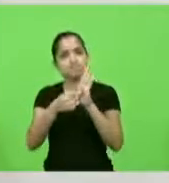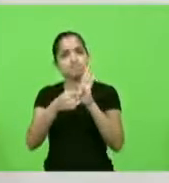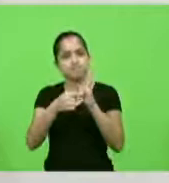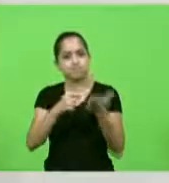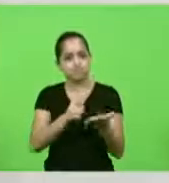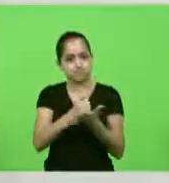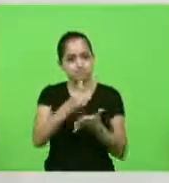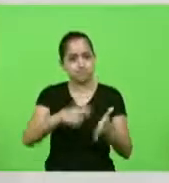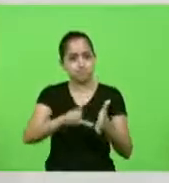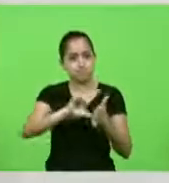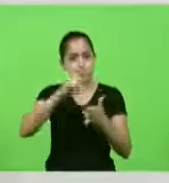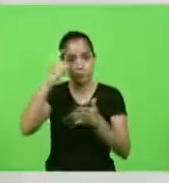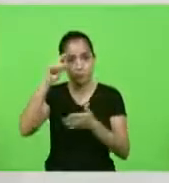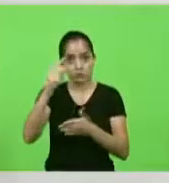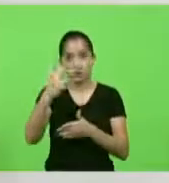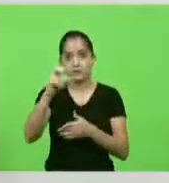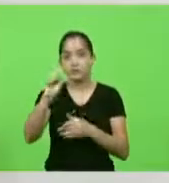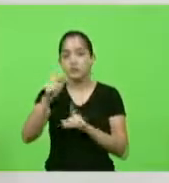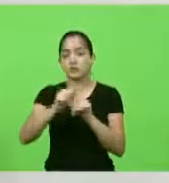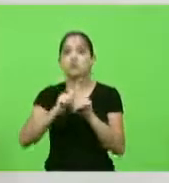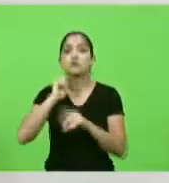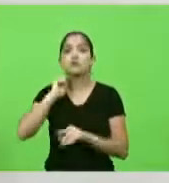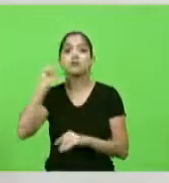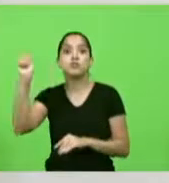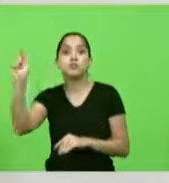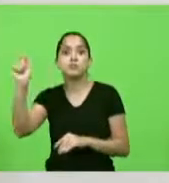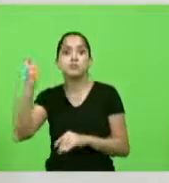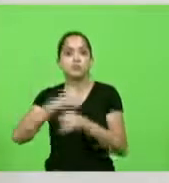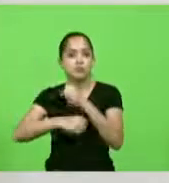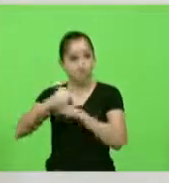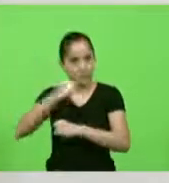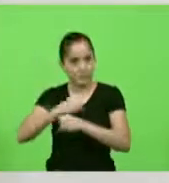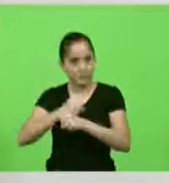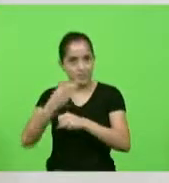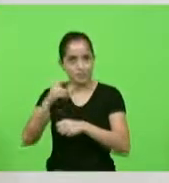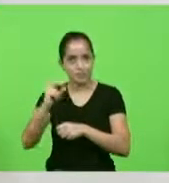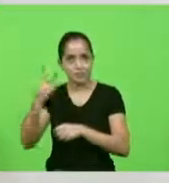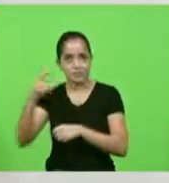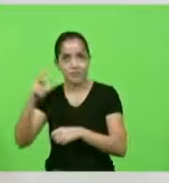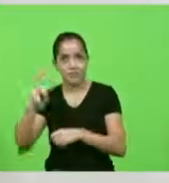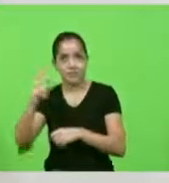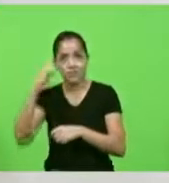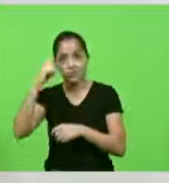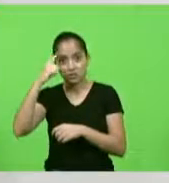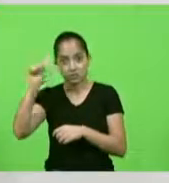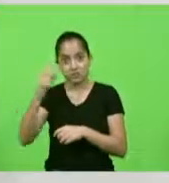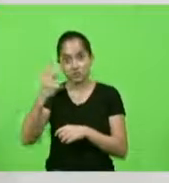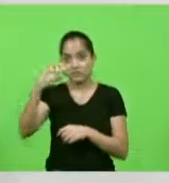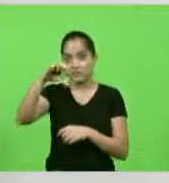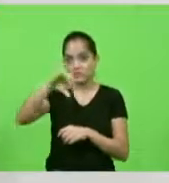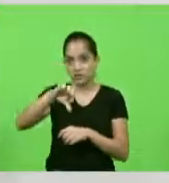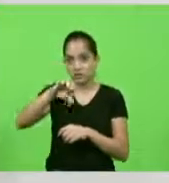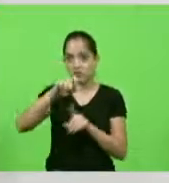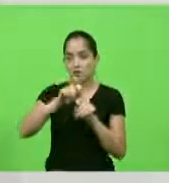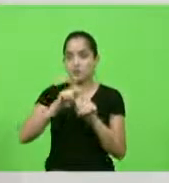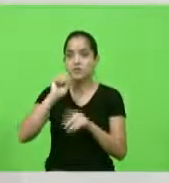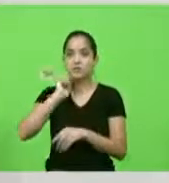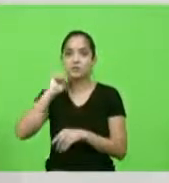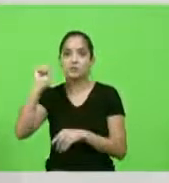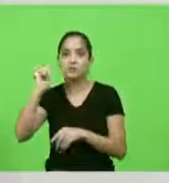publicada no dia vinte e oito de abril do ano passado no dia vinte e nove o requerimento